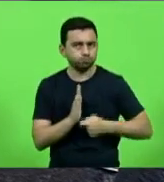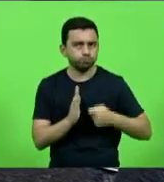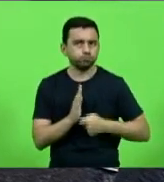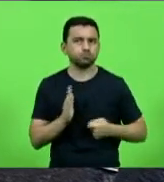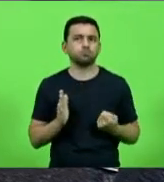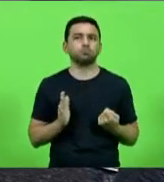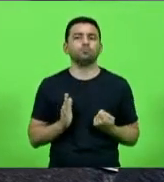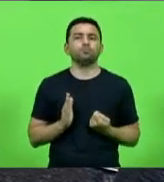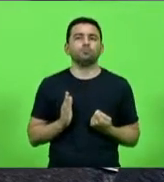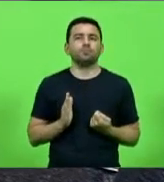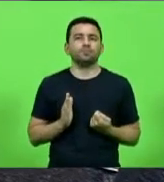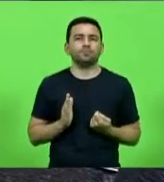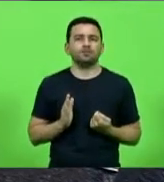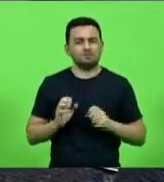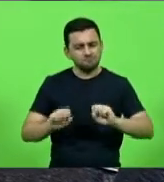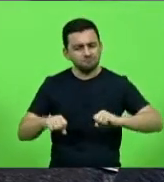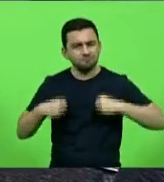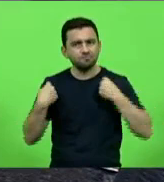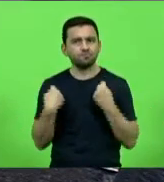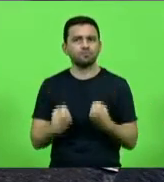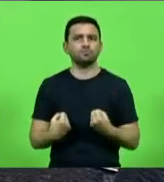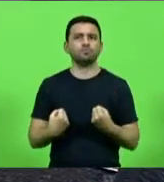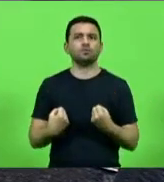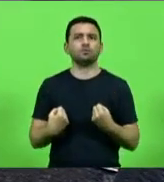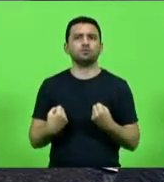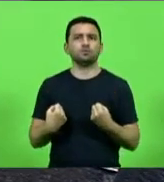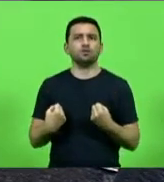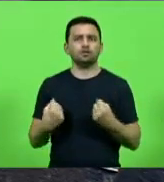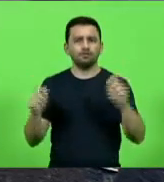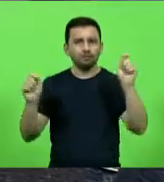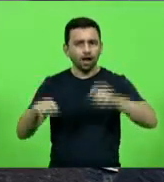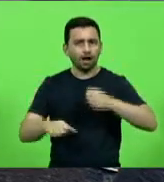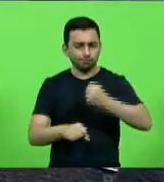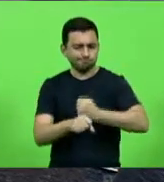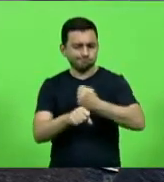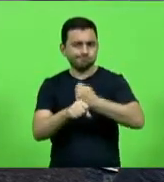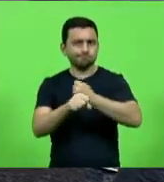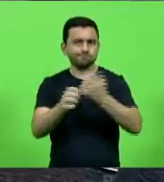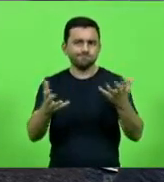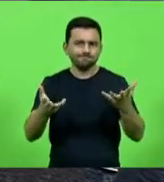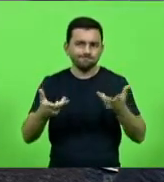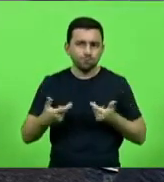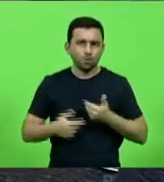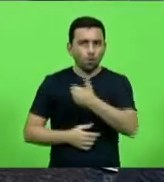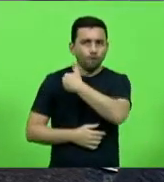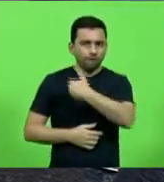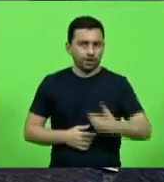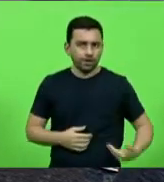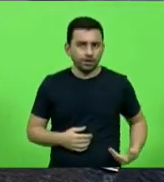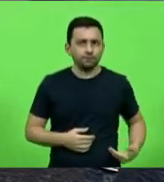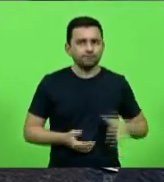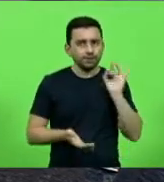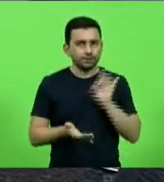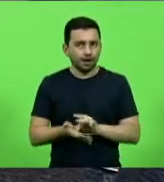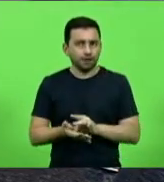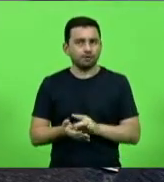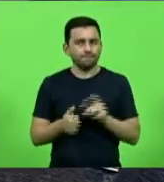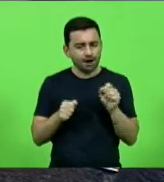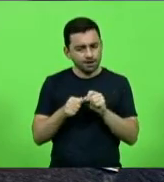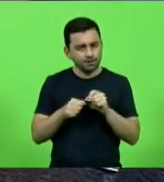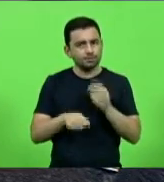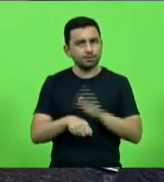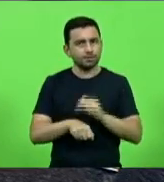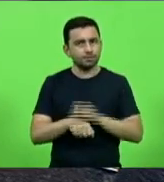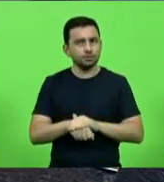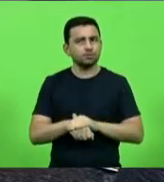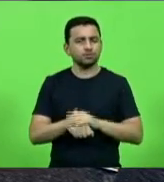empenho para que tenhamos lá uma obra de qualidade, que o governo do Estado realmente faça aquilo que